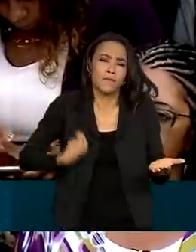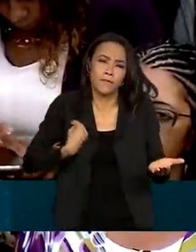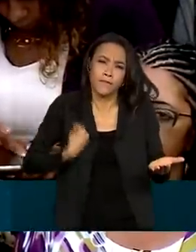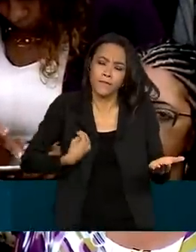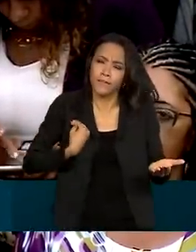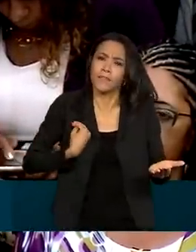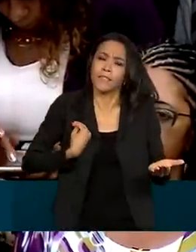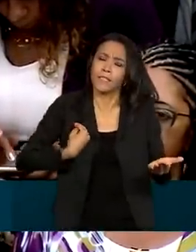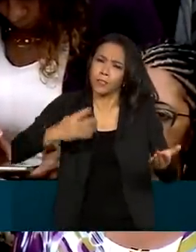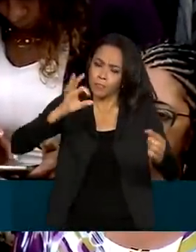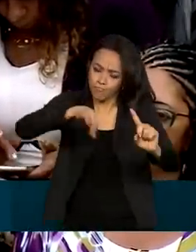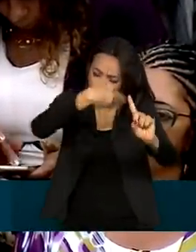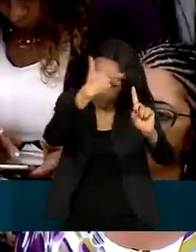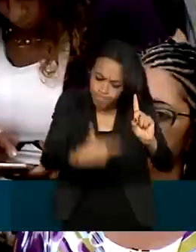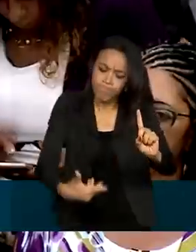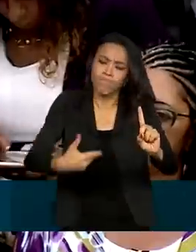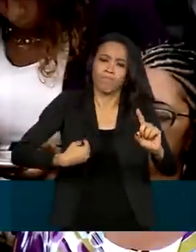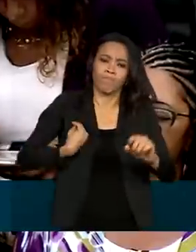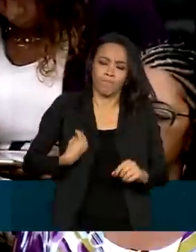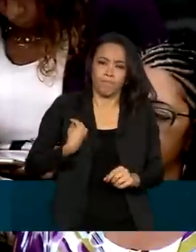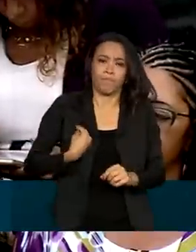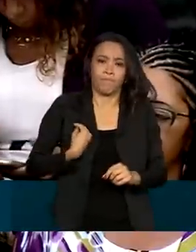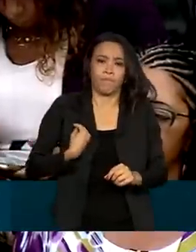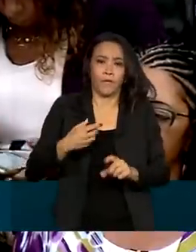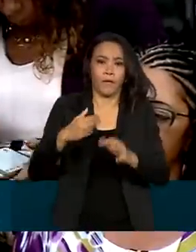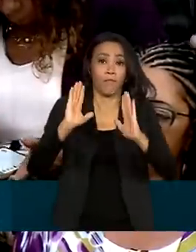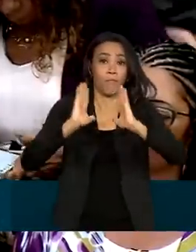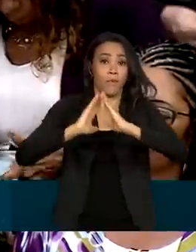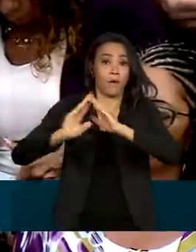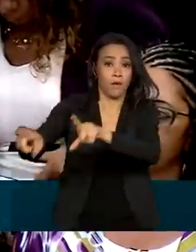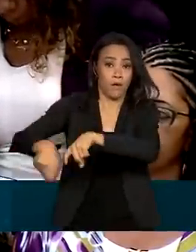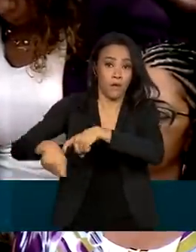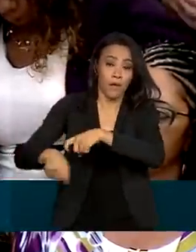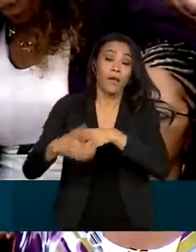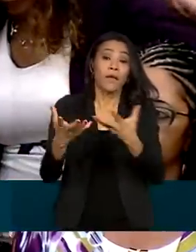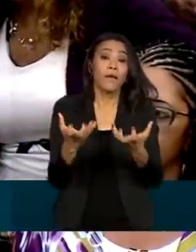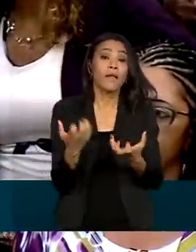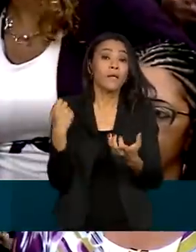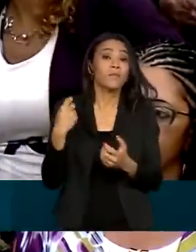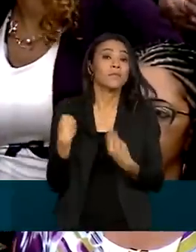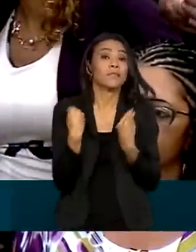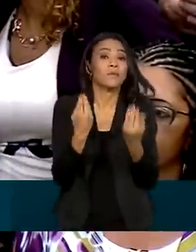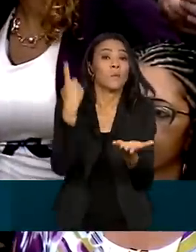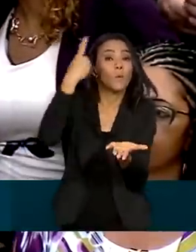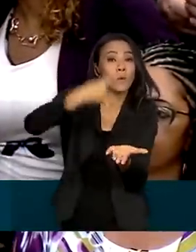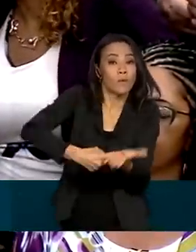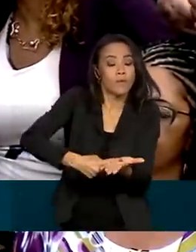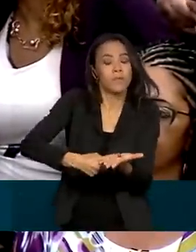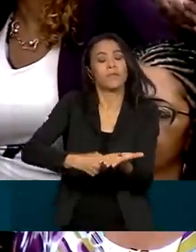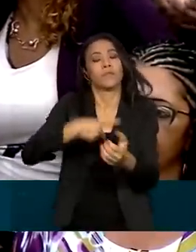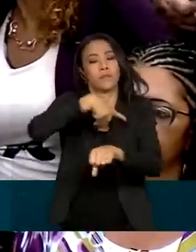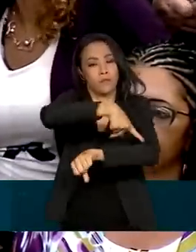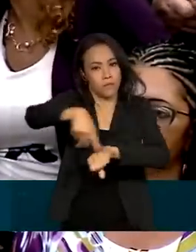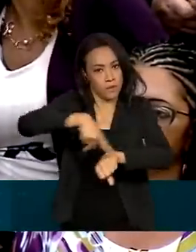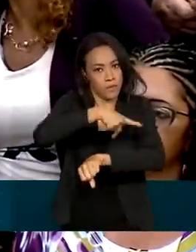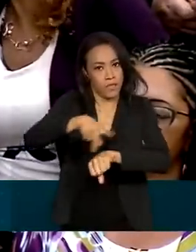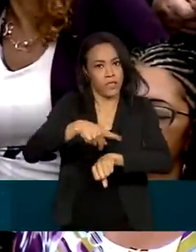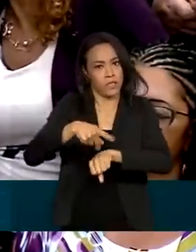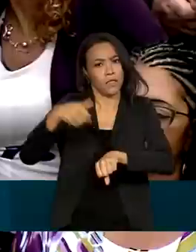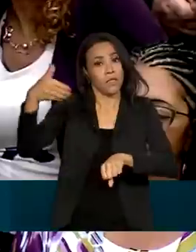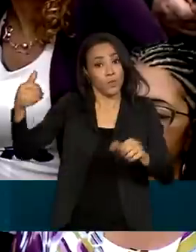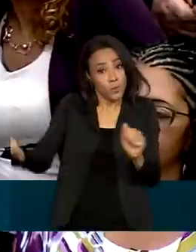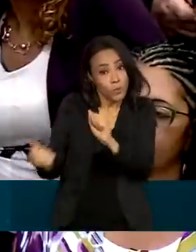Nesse sentido, queremos resgatar o papel do Estado brasileiro, que através desse e de outros ministérios